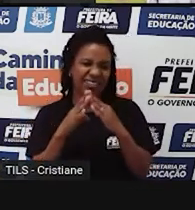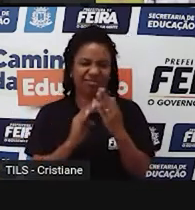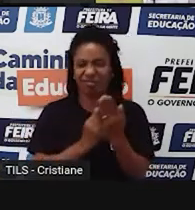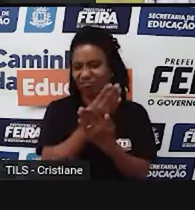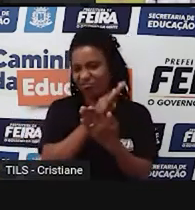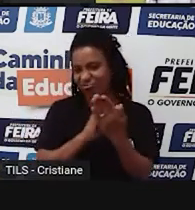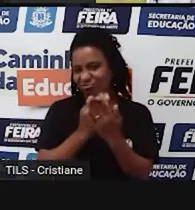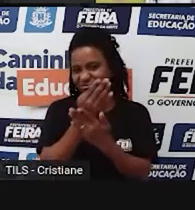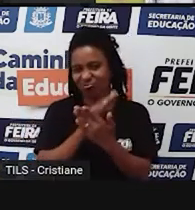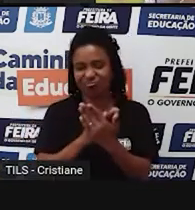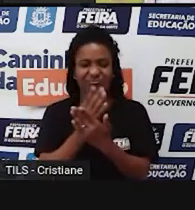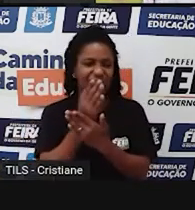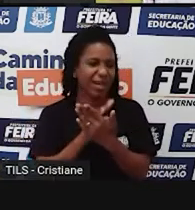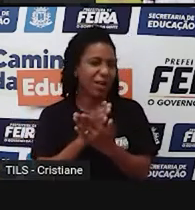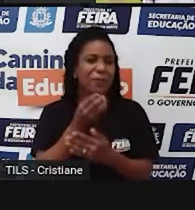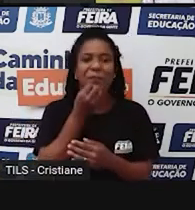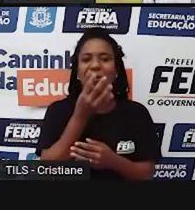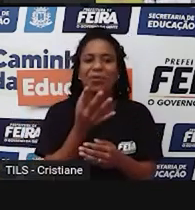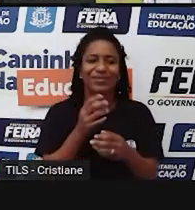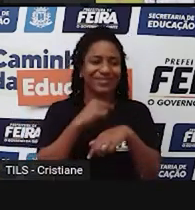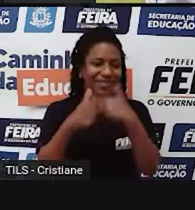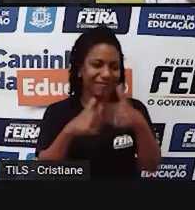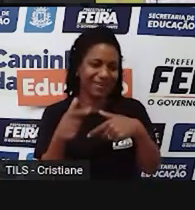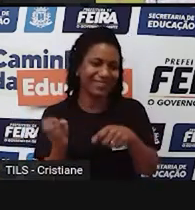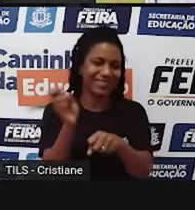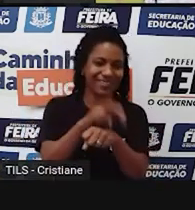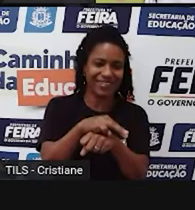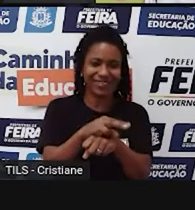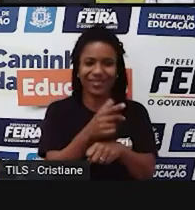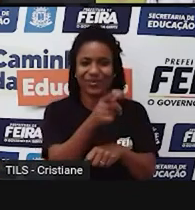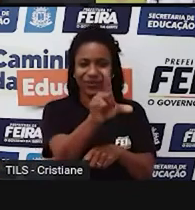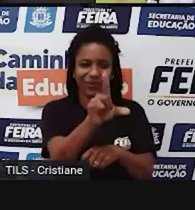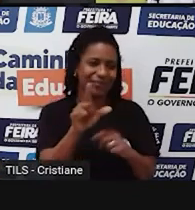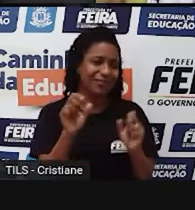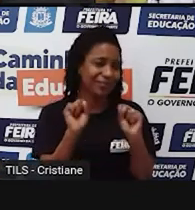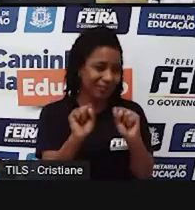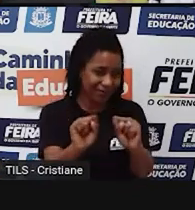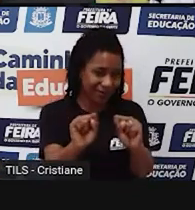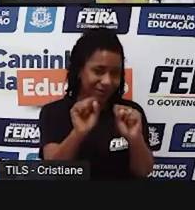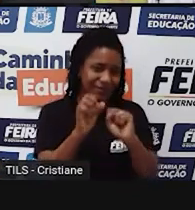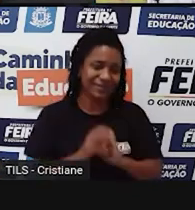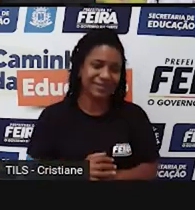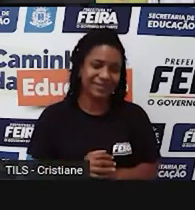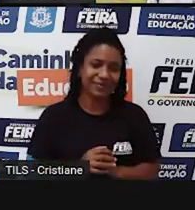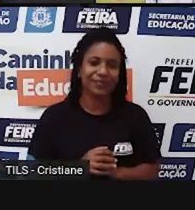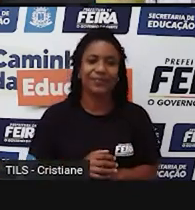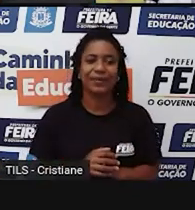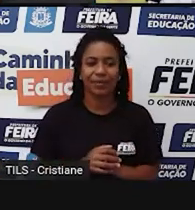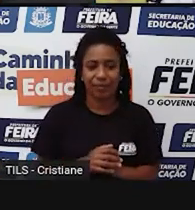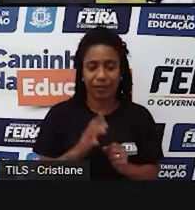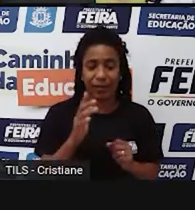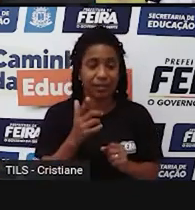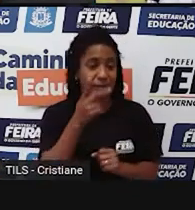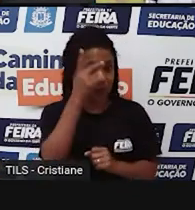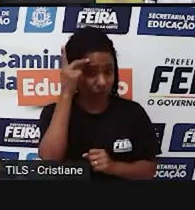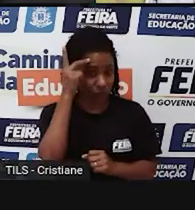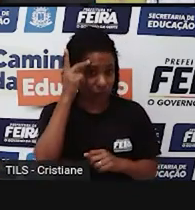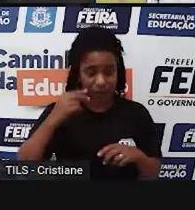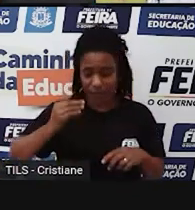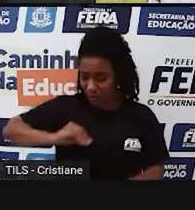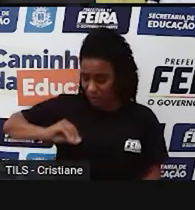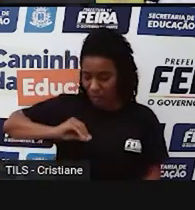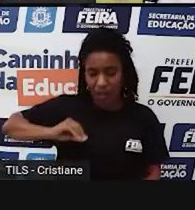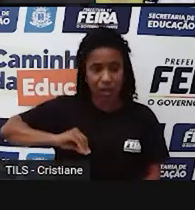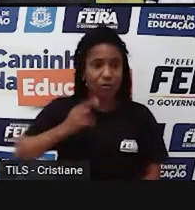ali, naquelas atividades dinâmicas. Então, é aquela pessoa que não tem um salário ali pelo trabalho que faz, né?